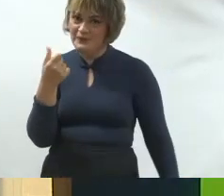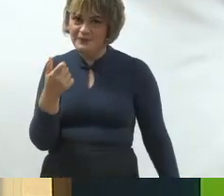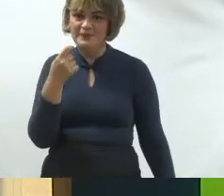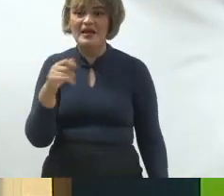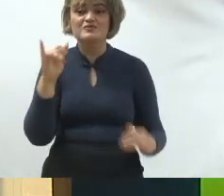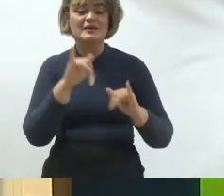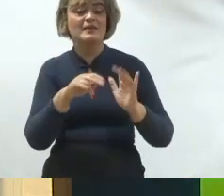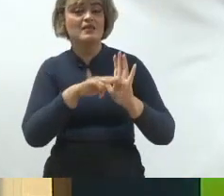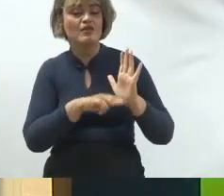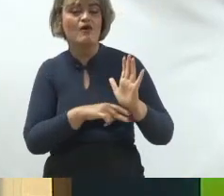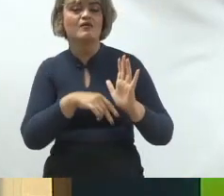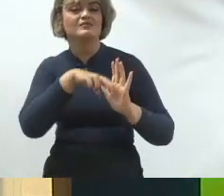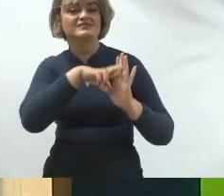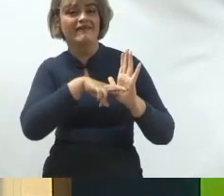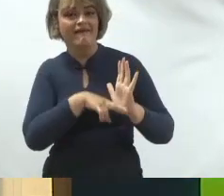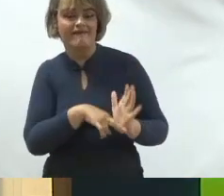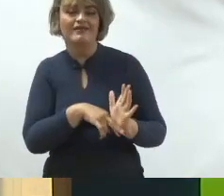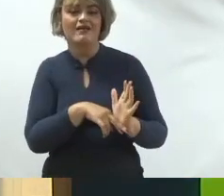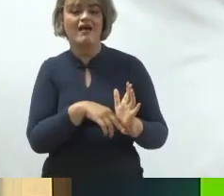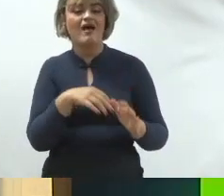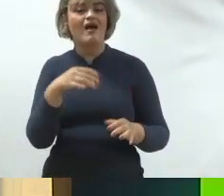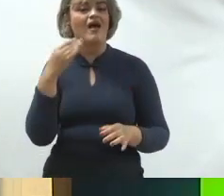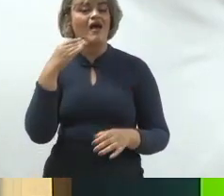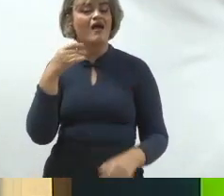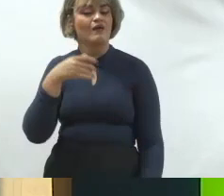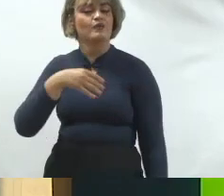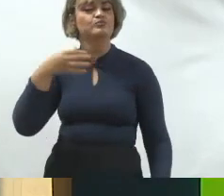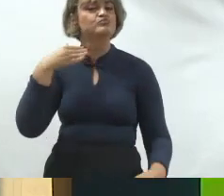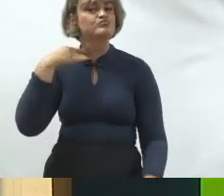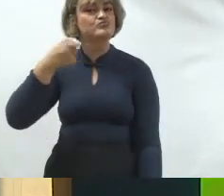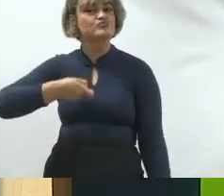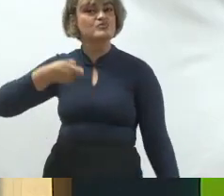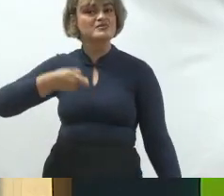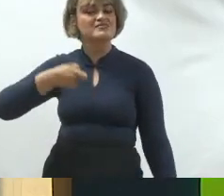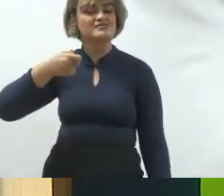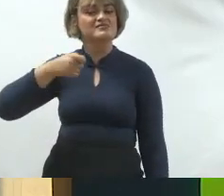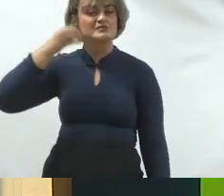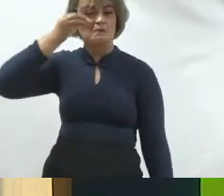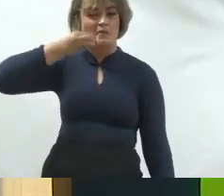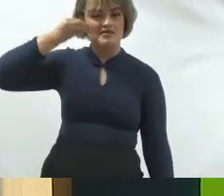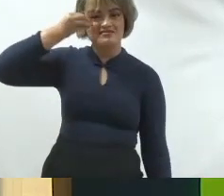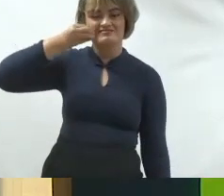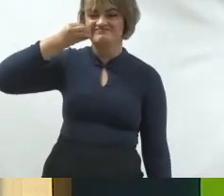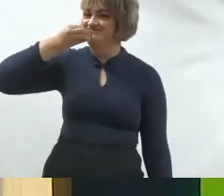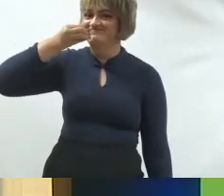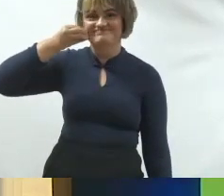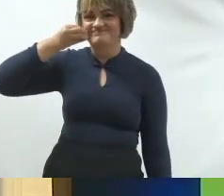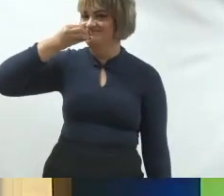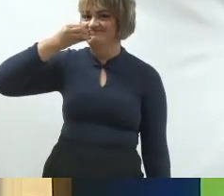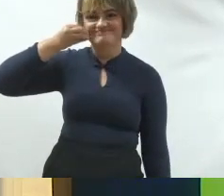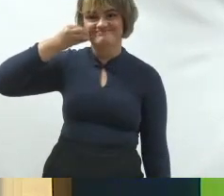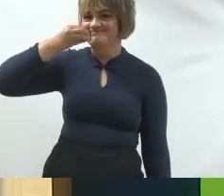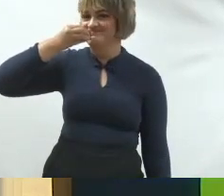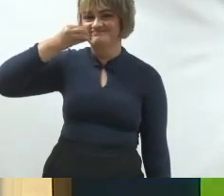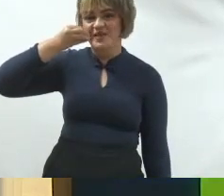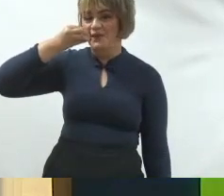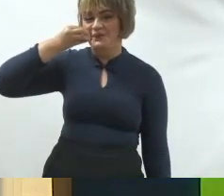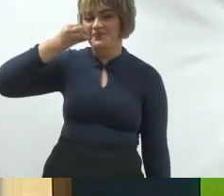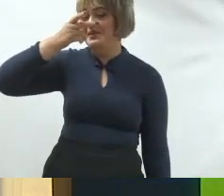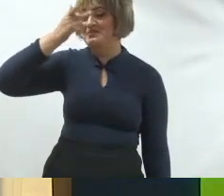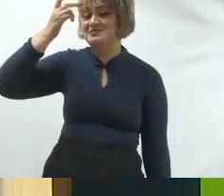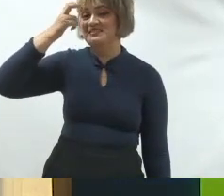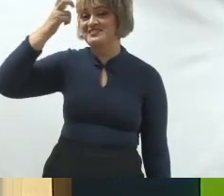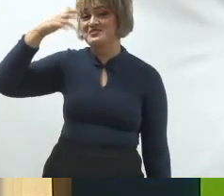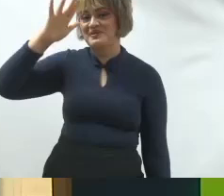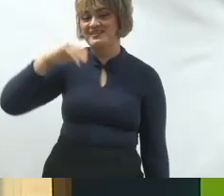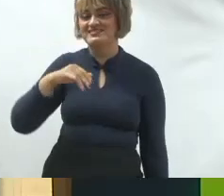lembre-se, é um juiz que ele não é especialista que vai julgar o seu caso. Então, não tenta inventar não, você vai estar lidando com o juiz que vai chegar e vai entender da